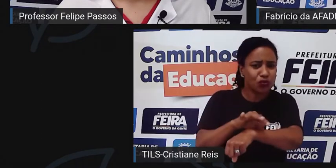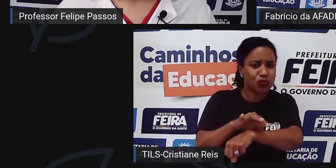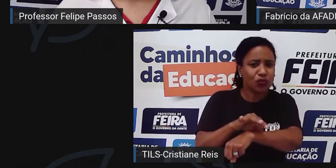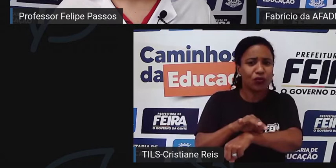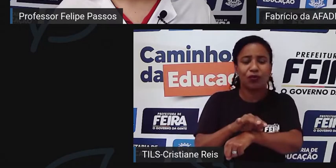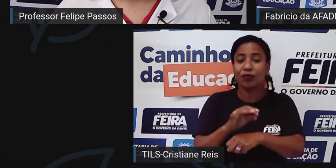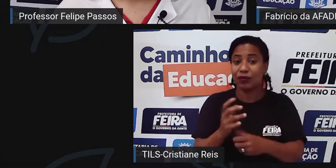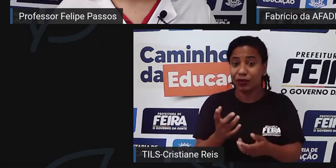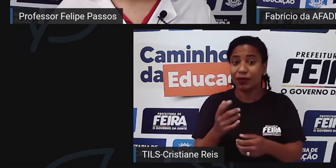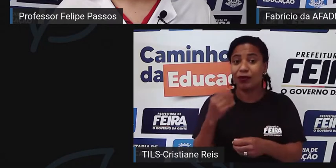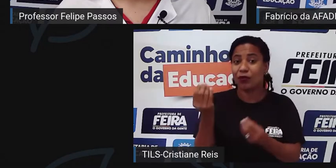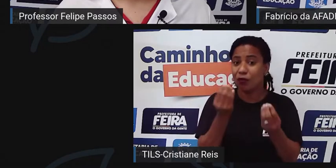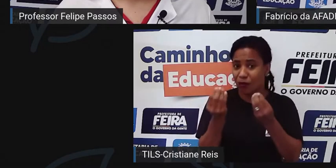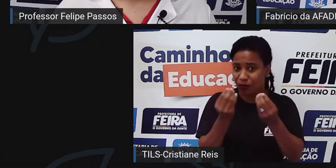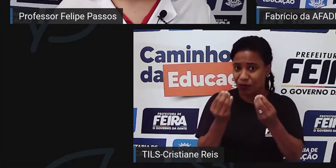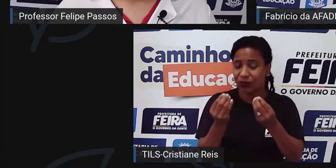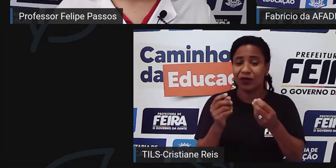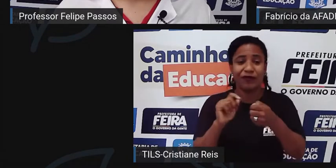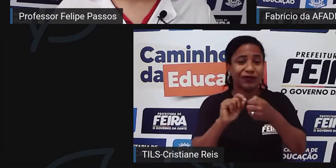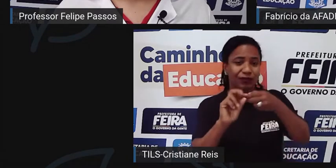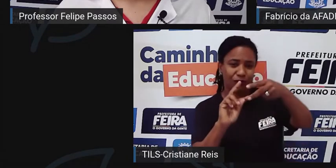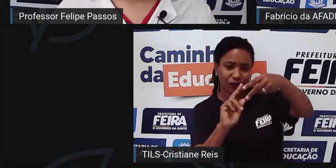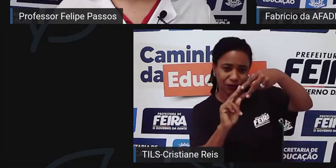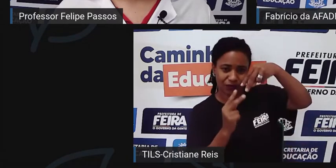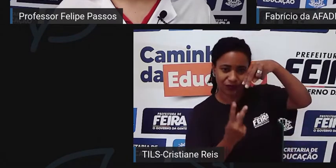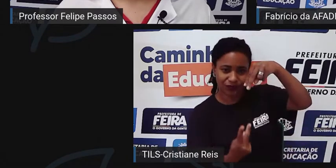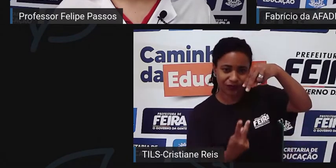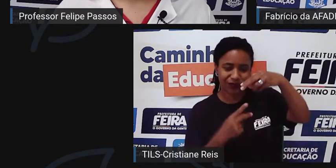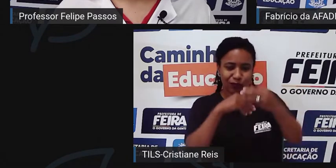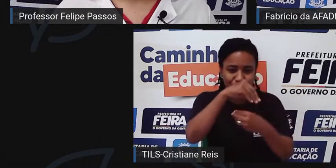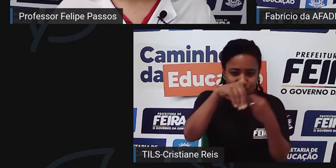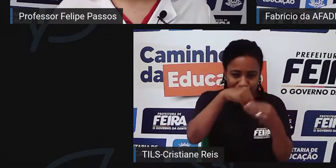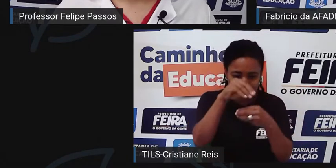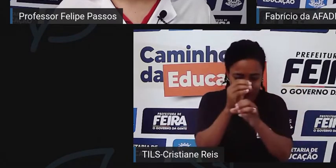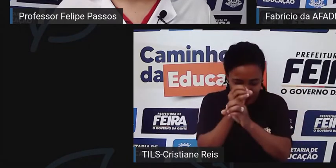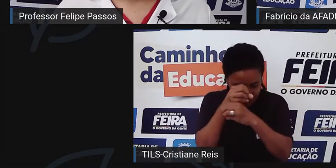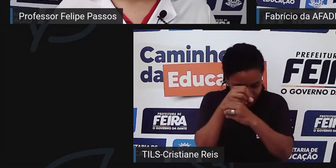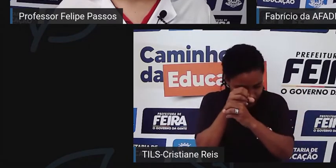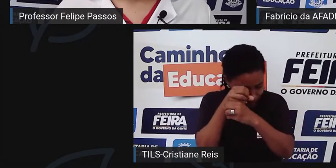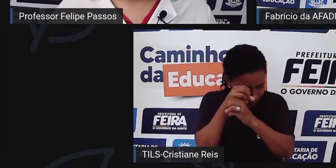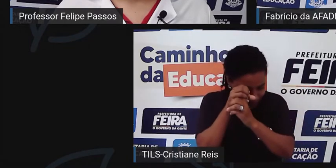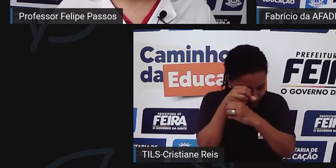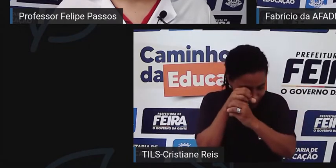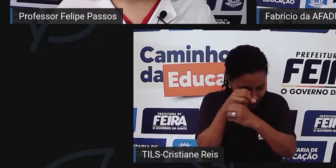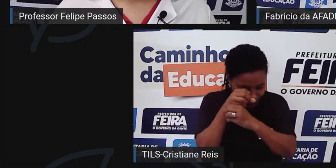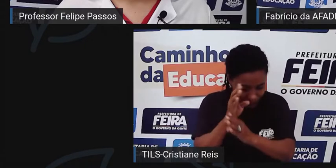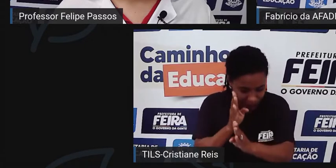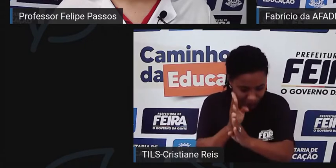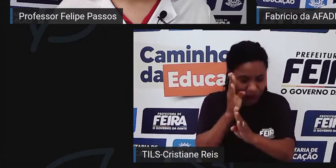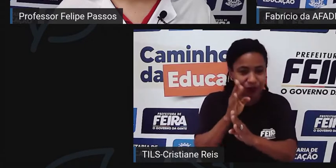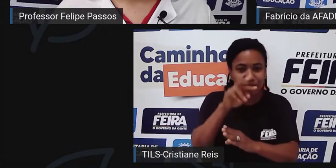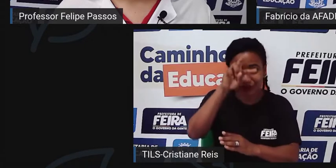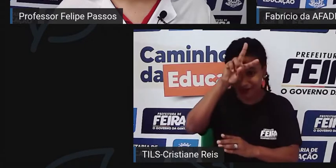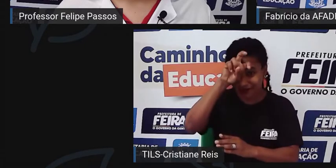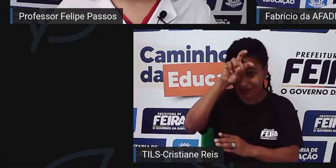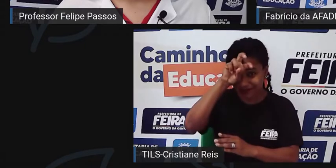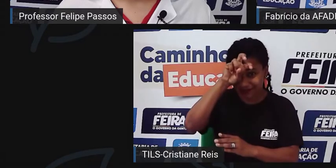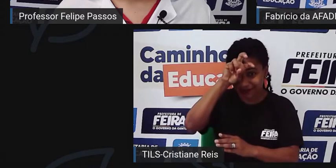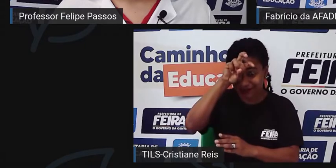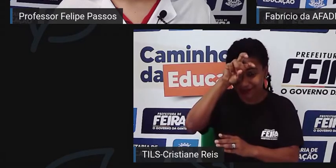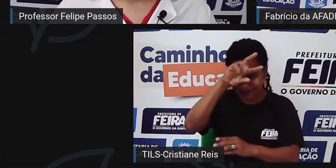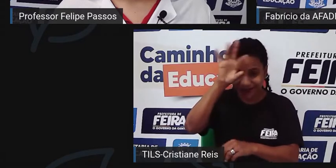mutação genética. Então, a partir do momento que fizeram a mutação genética, resolveram um problema